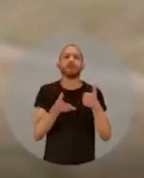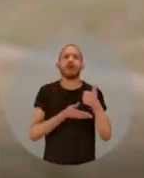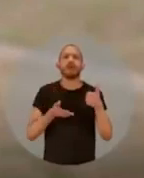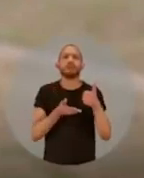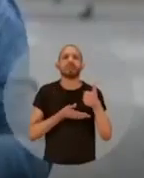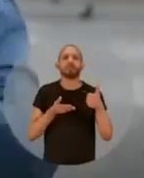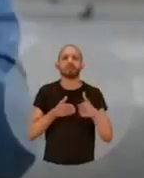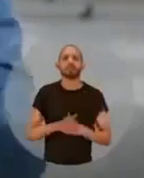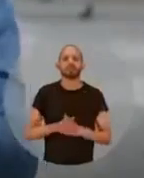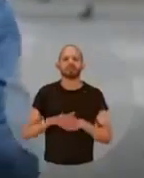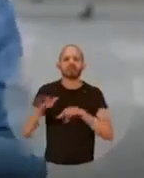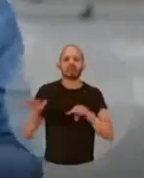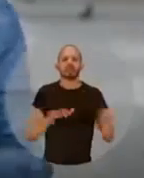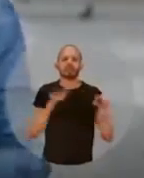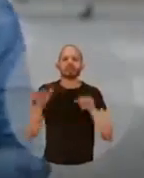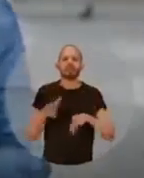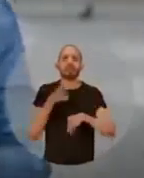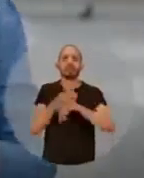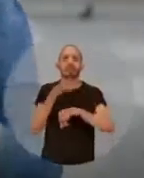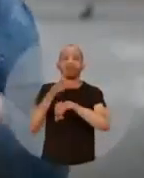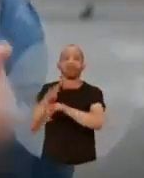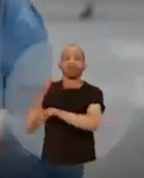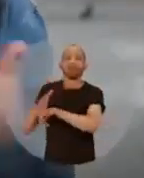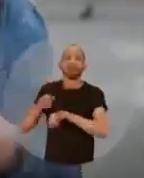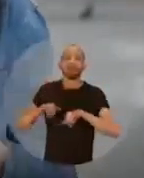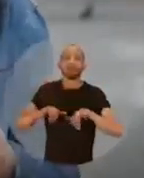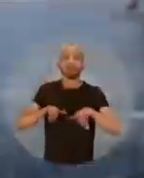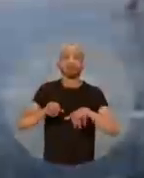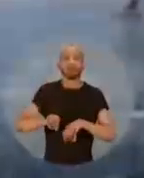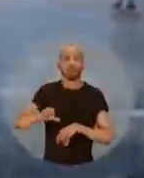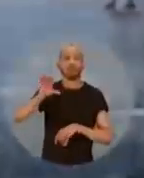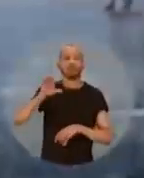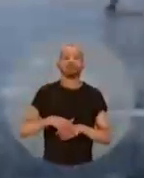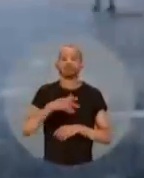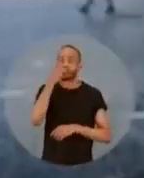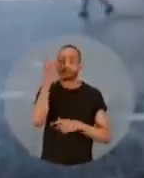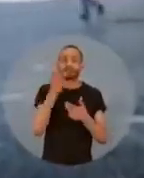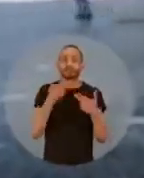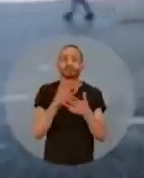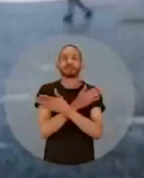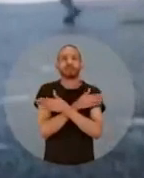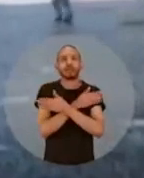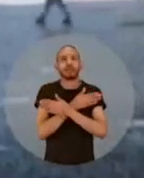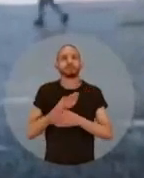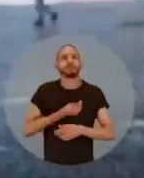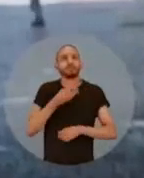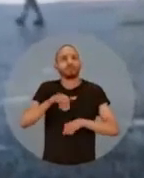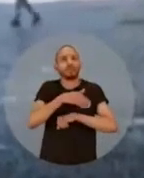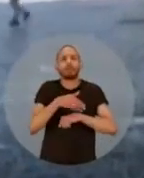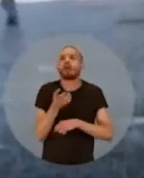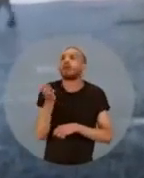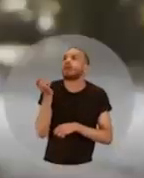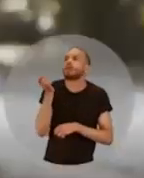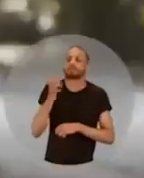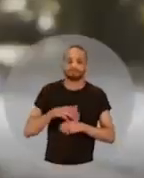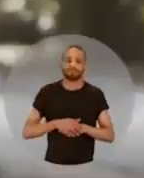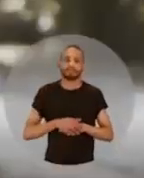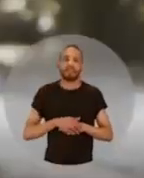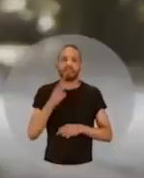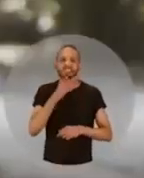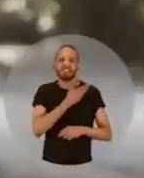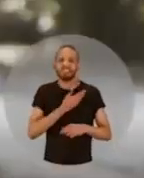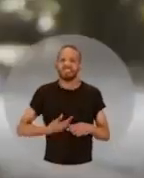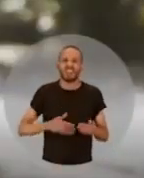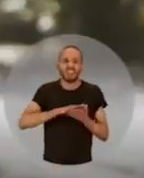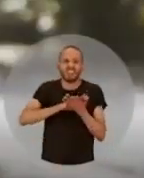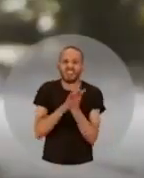mínimo do mínimo, né? Cada semana que a gente vai, aumenta. Muita gente desempregada, muita gente na rua, muita gente mendigando. Esse governo